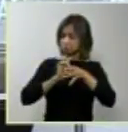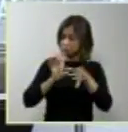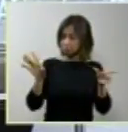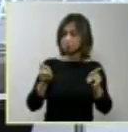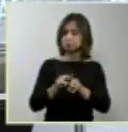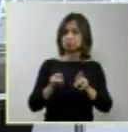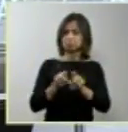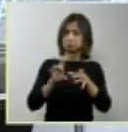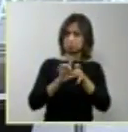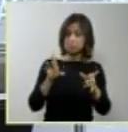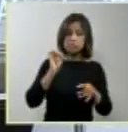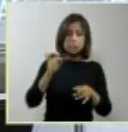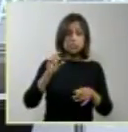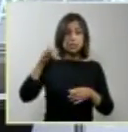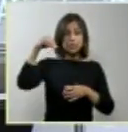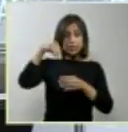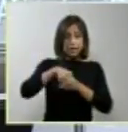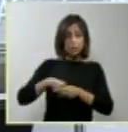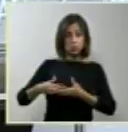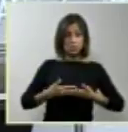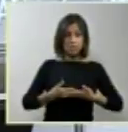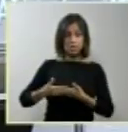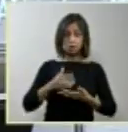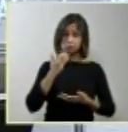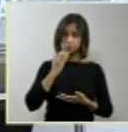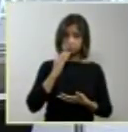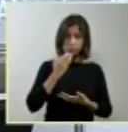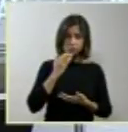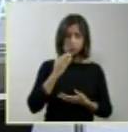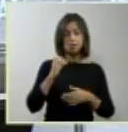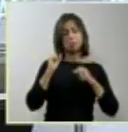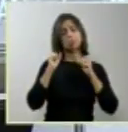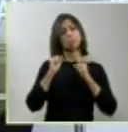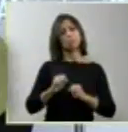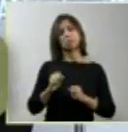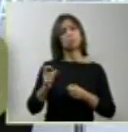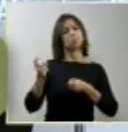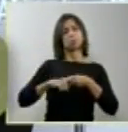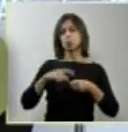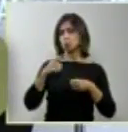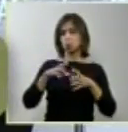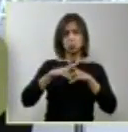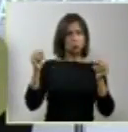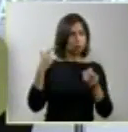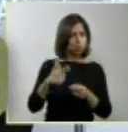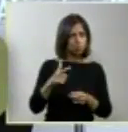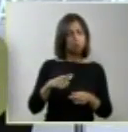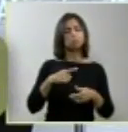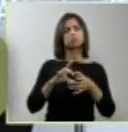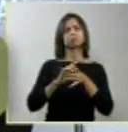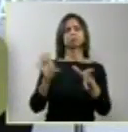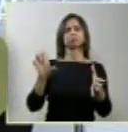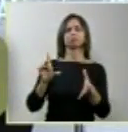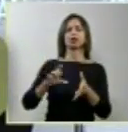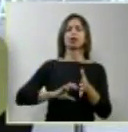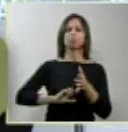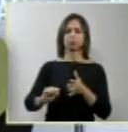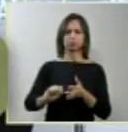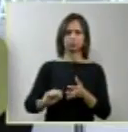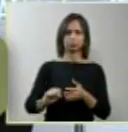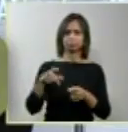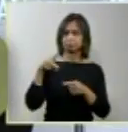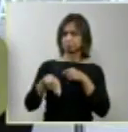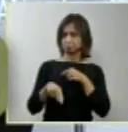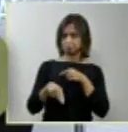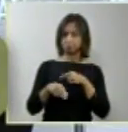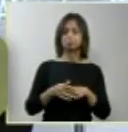malformações irreversíveis e incuráveis. A interrupção é